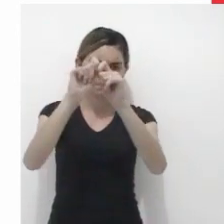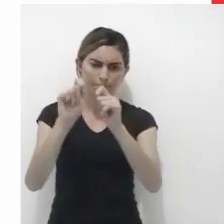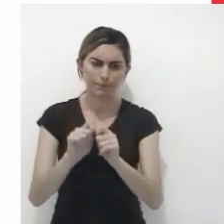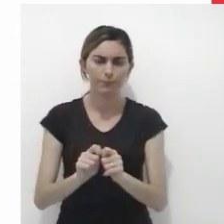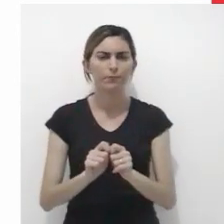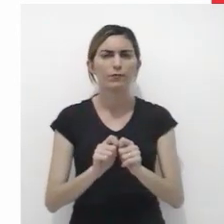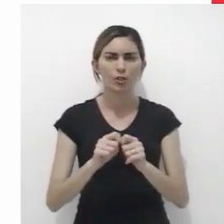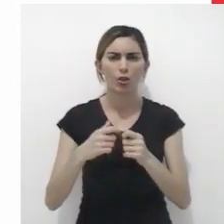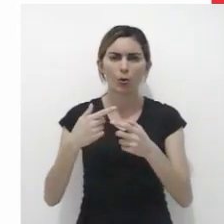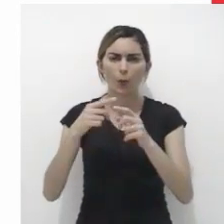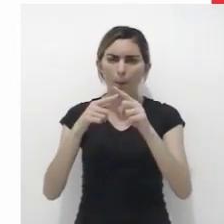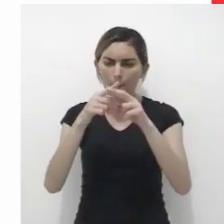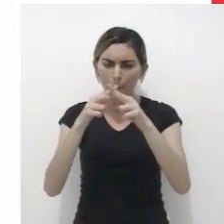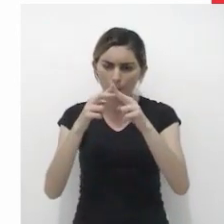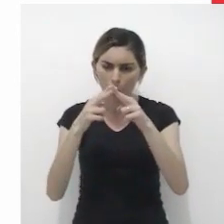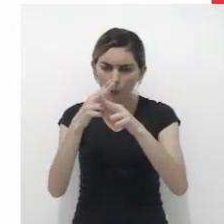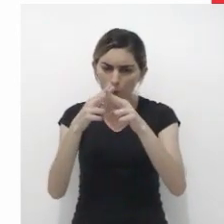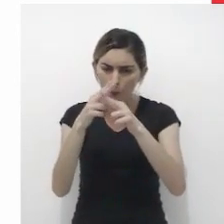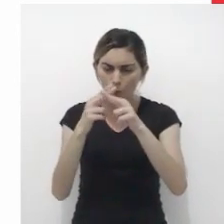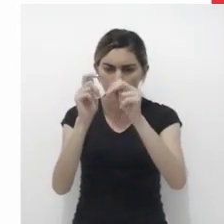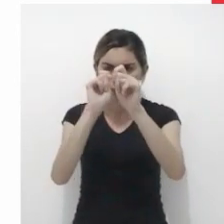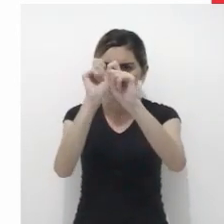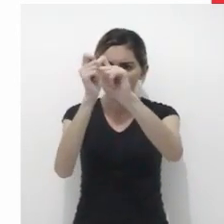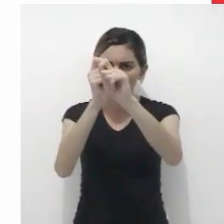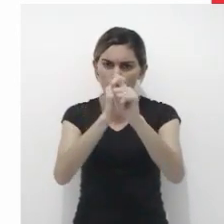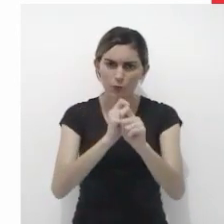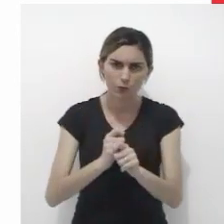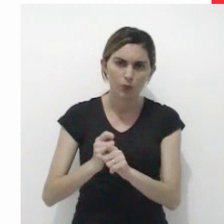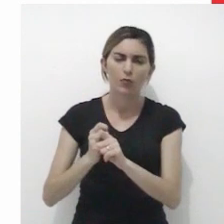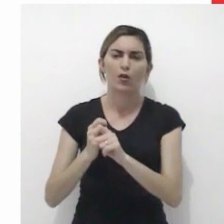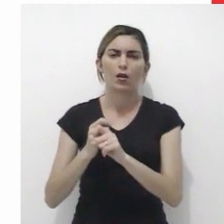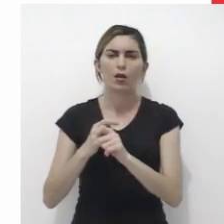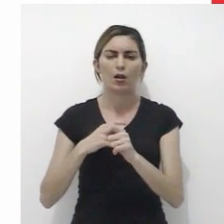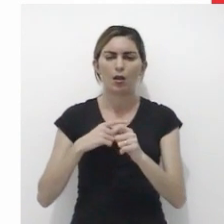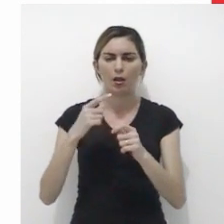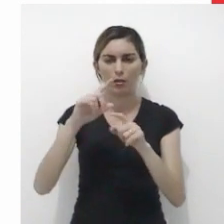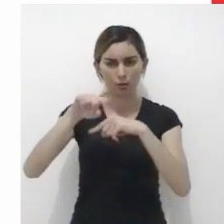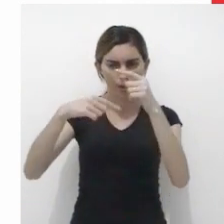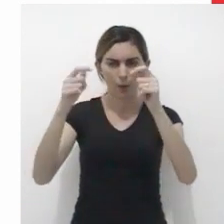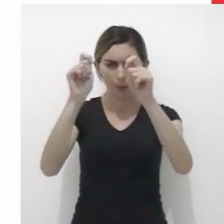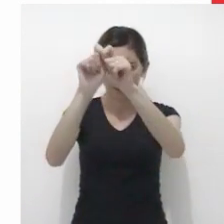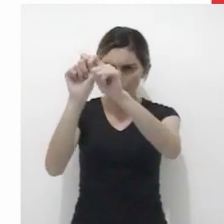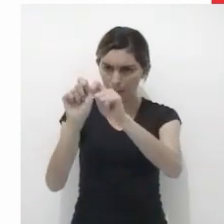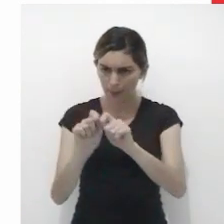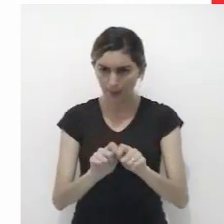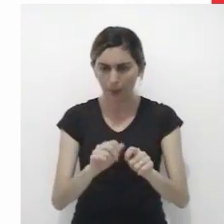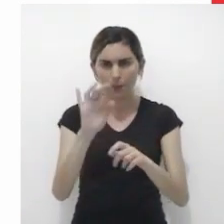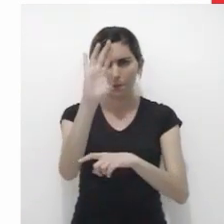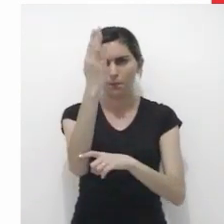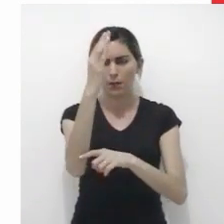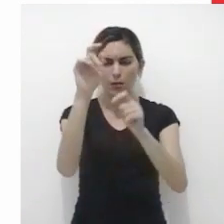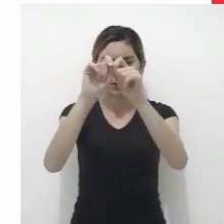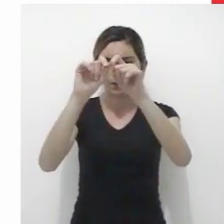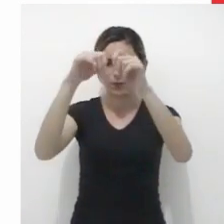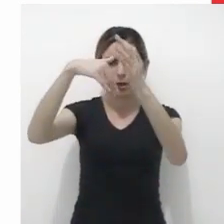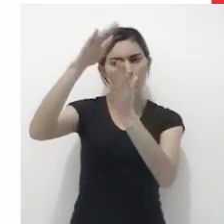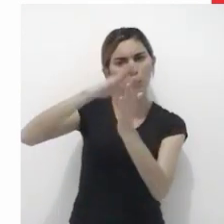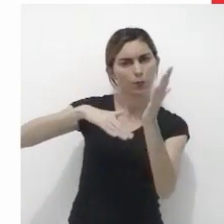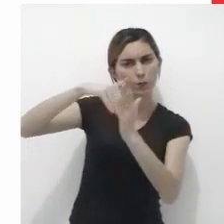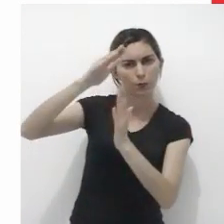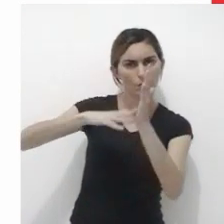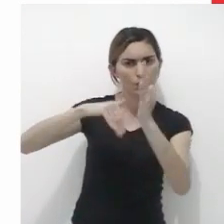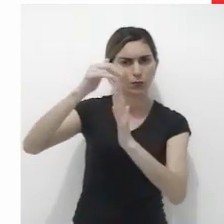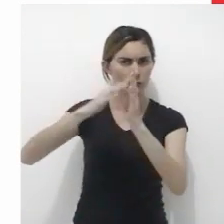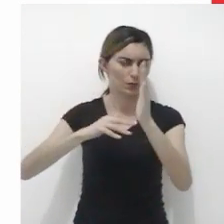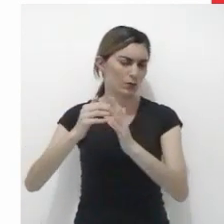usando instrumentos pontiagudos e cortantes, como goivas. Após talhada, a madeira recebe uma camada